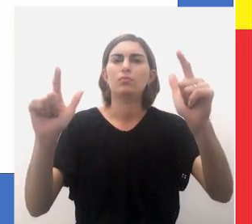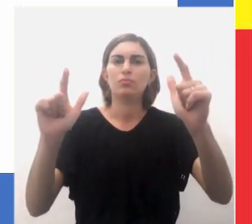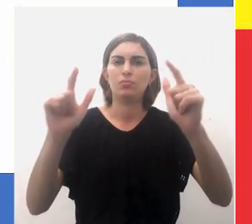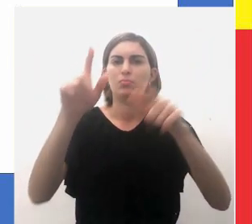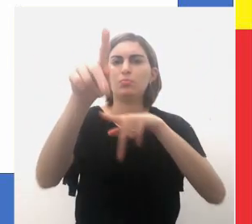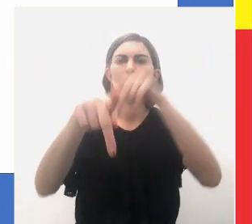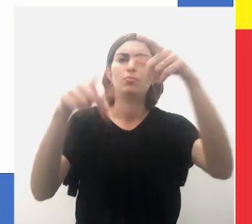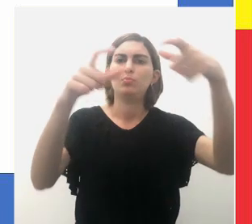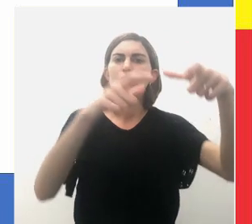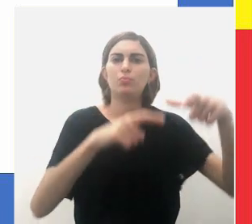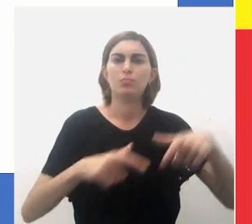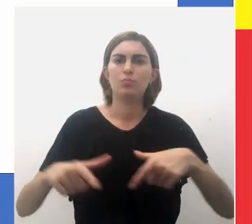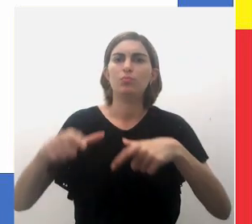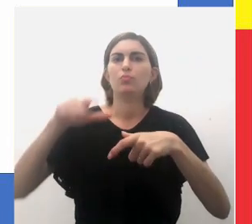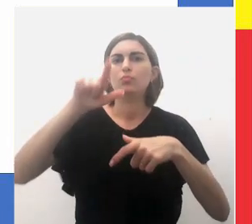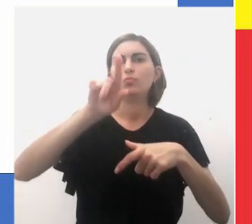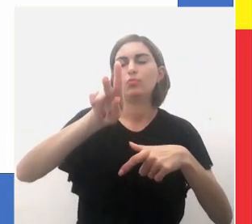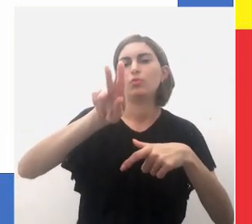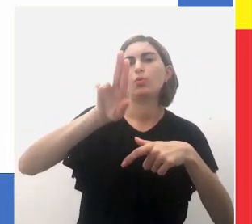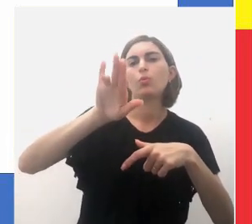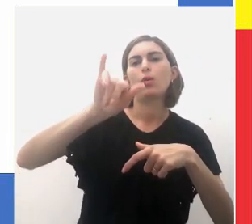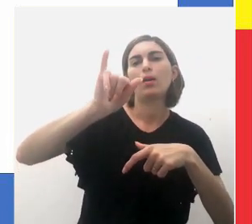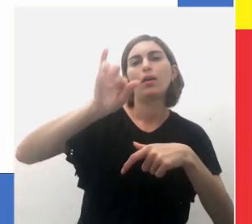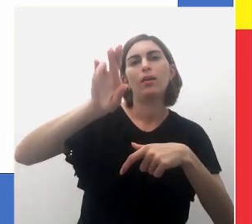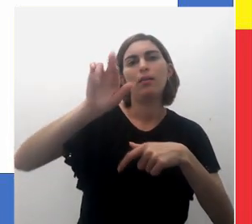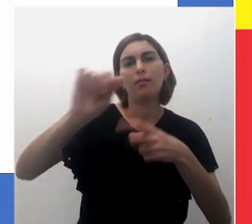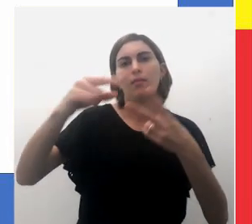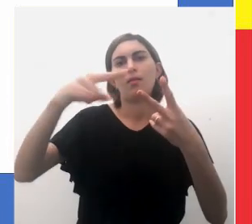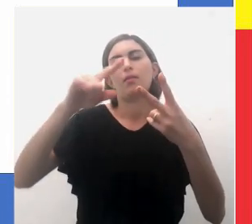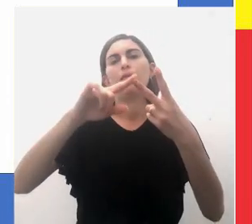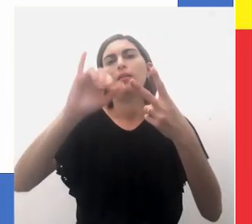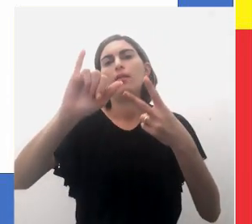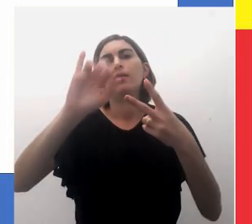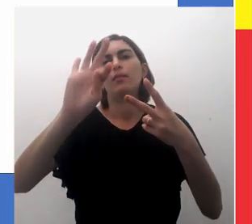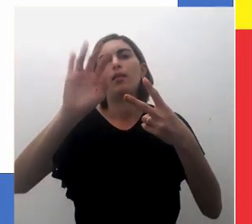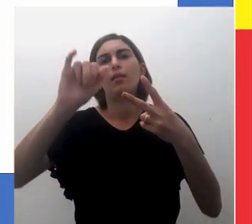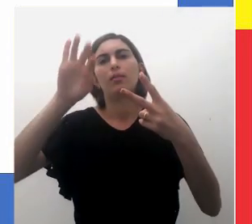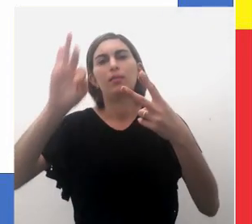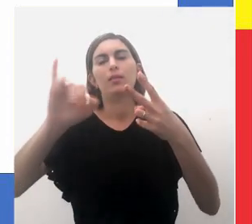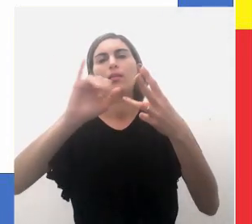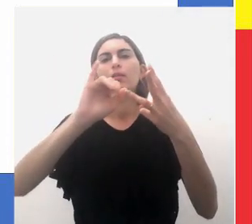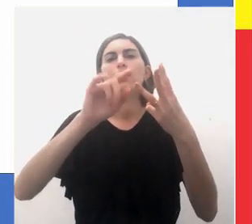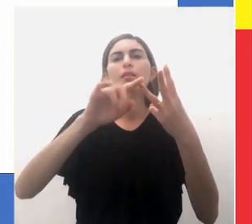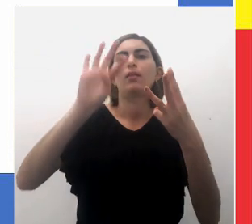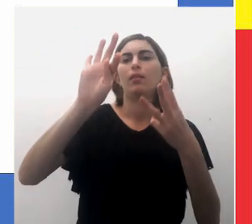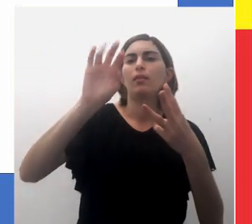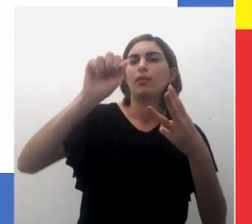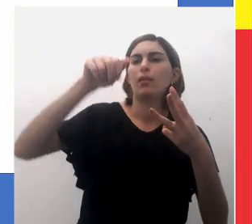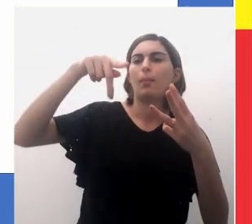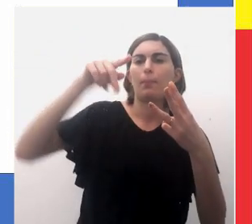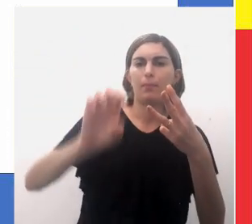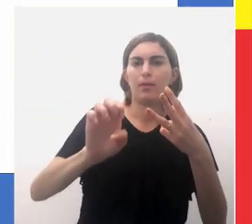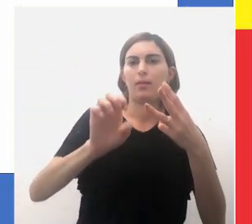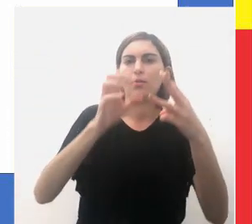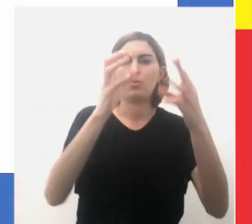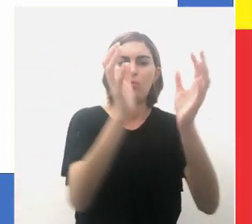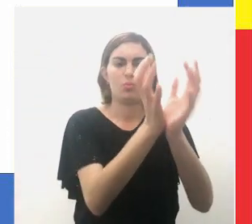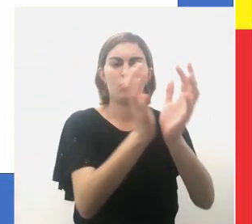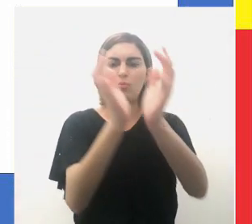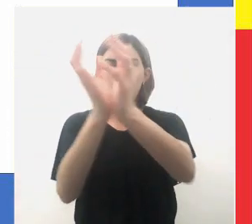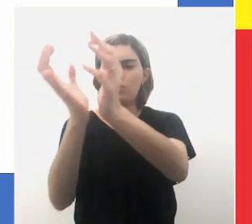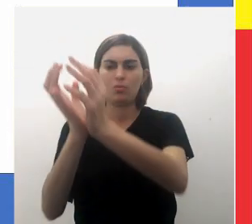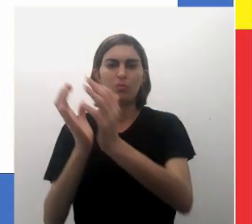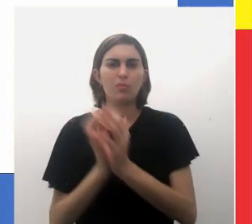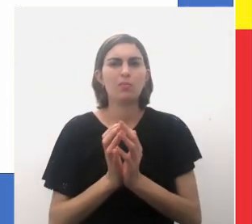das missões nas províncias de Guairá, Itatim, Itapé, de onde